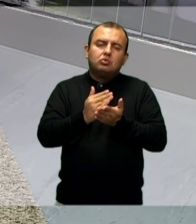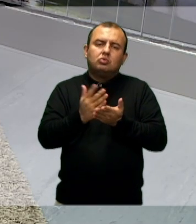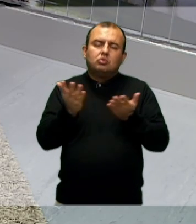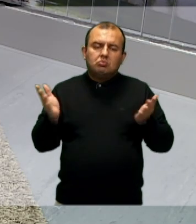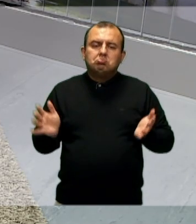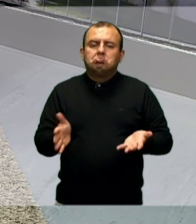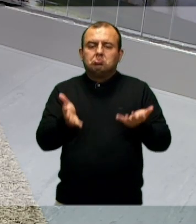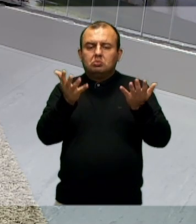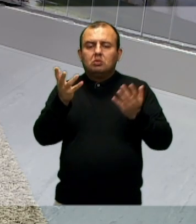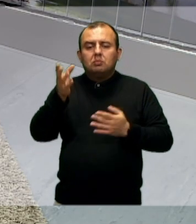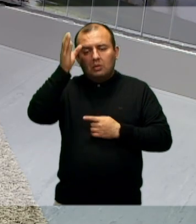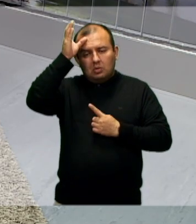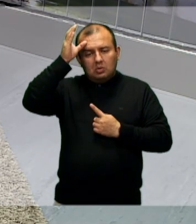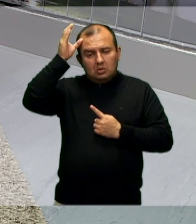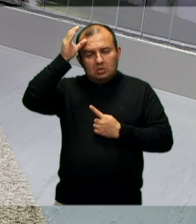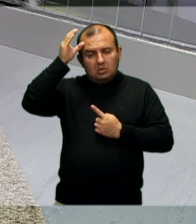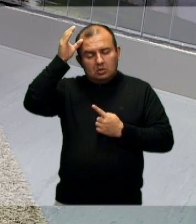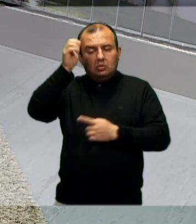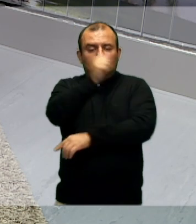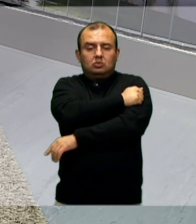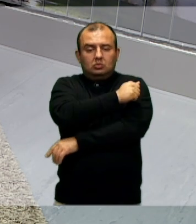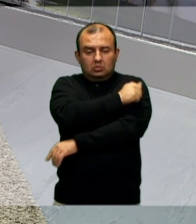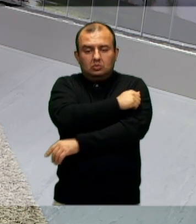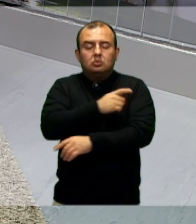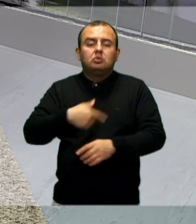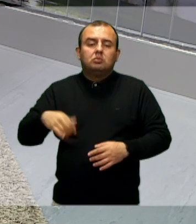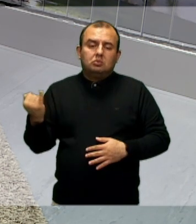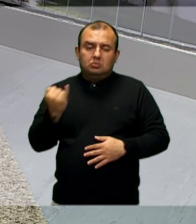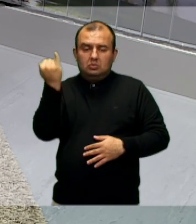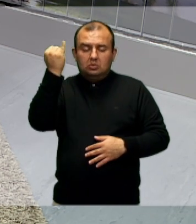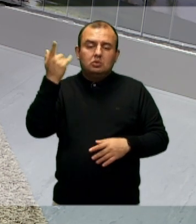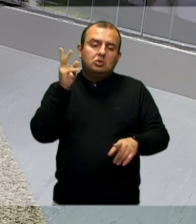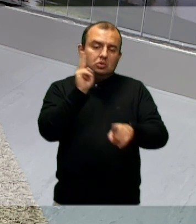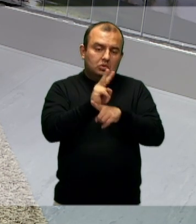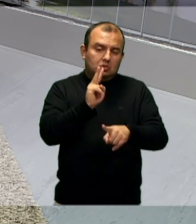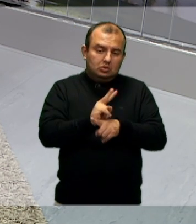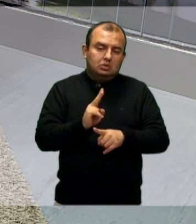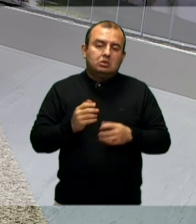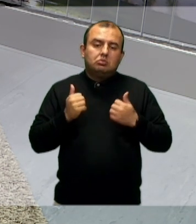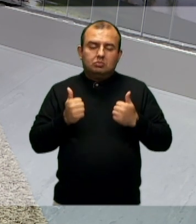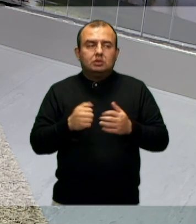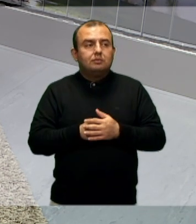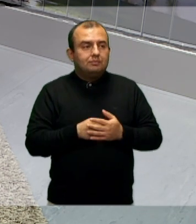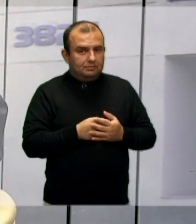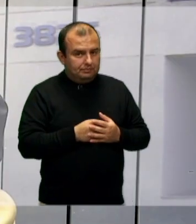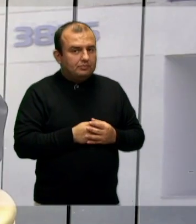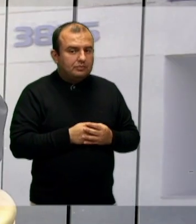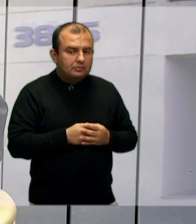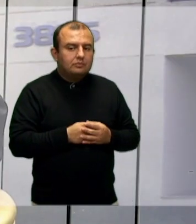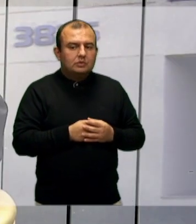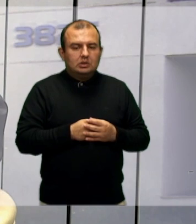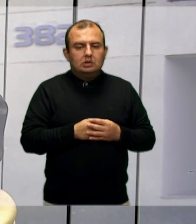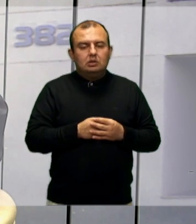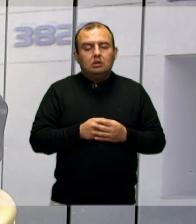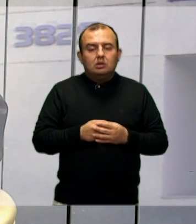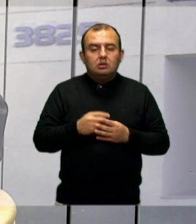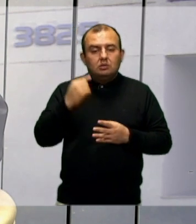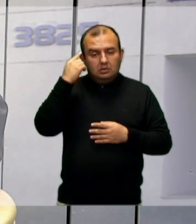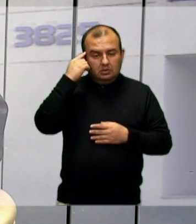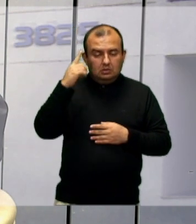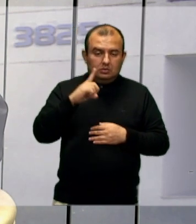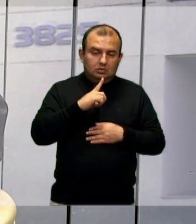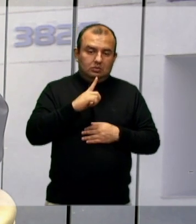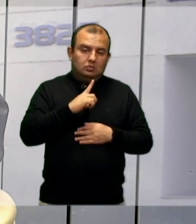possa conscientizar os alunos sobre a importância de preservar o bem. É, é um negócio que eu tenho,